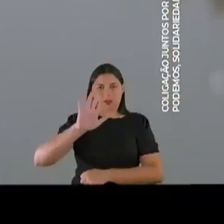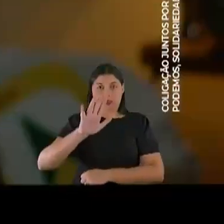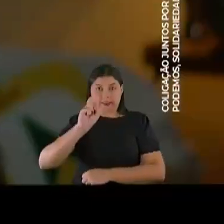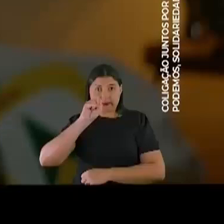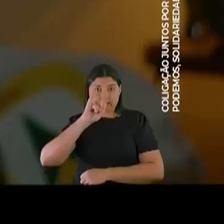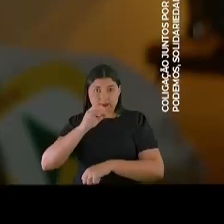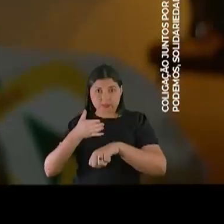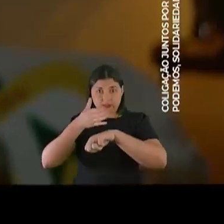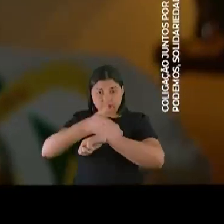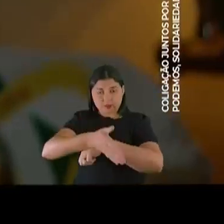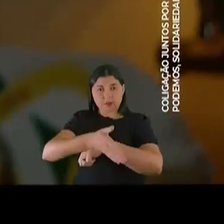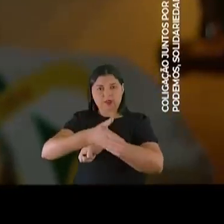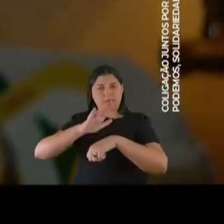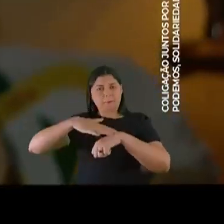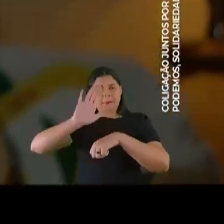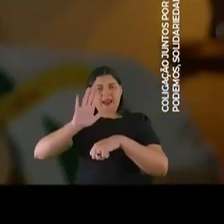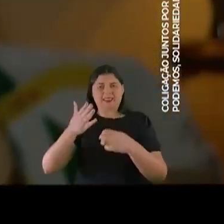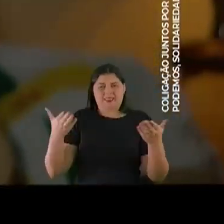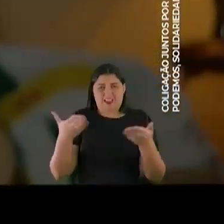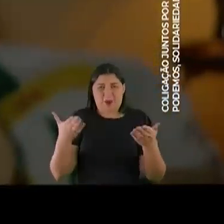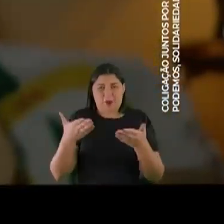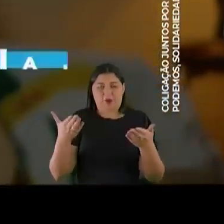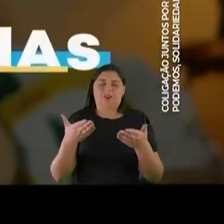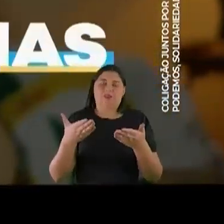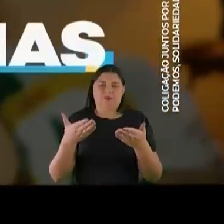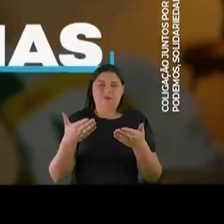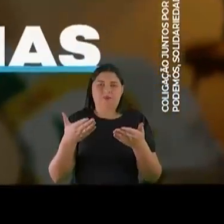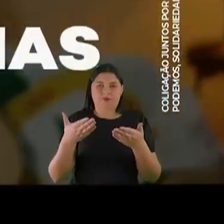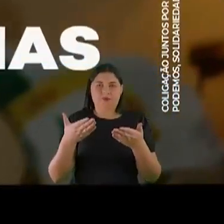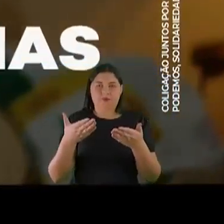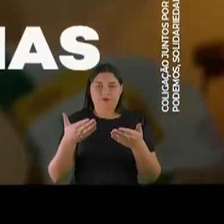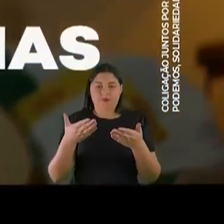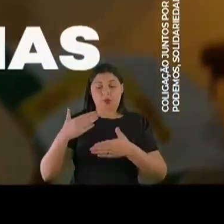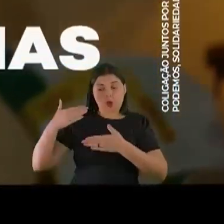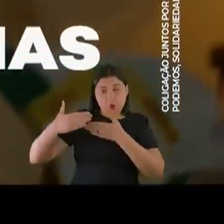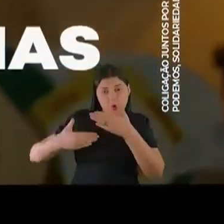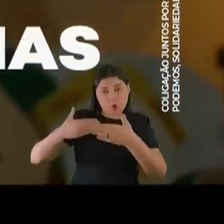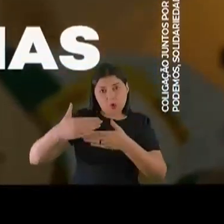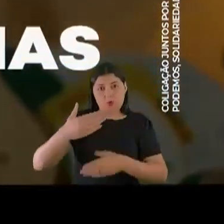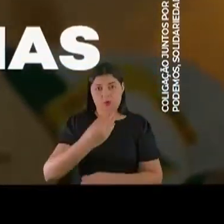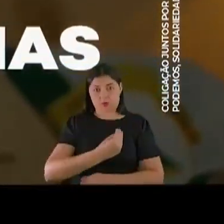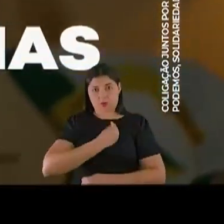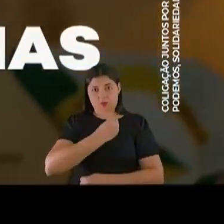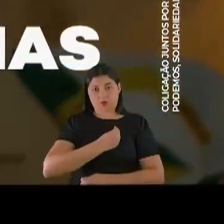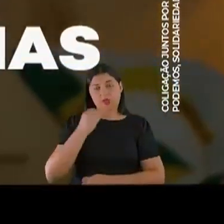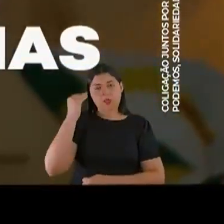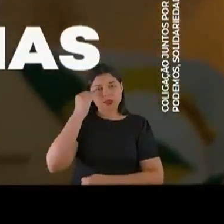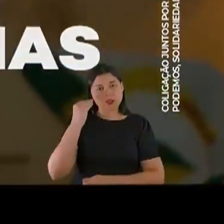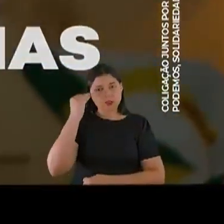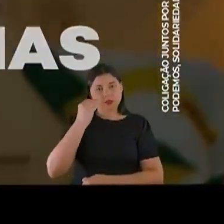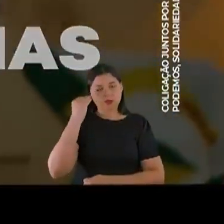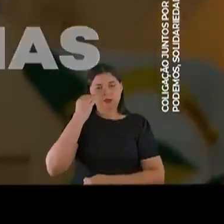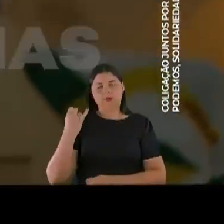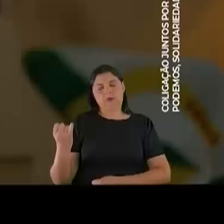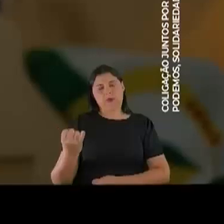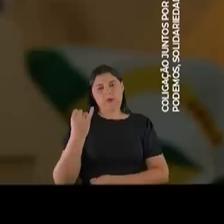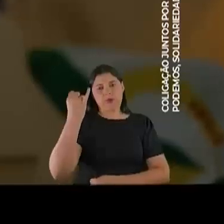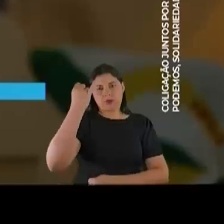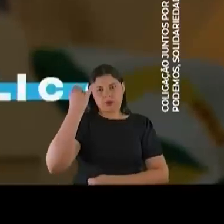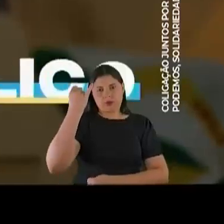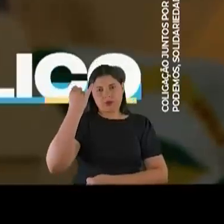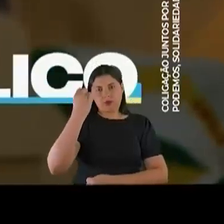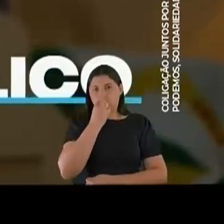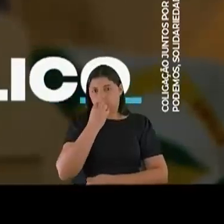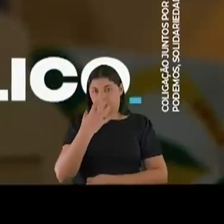por Cuiabá. O Botelho acumulou ao longo da vida muitas experiências que são importantes para você ser um bom prefeito. Ele tem